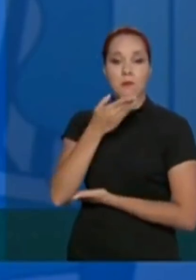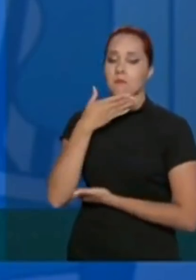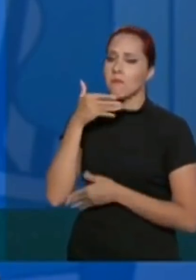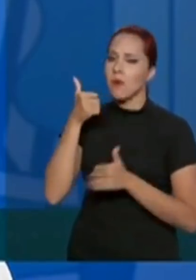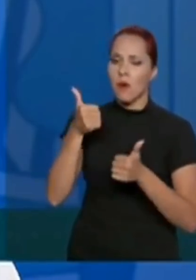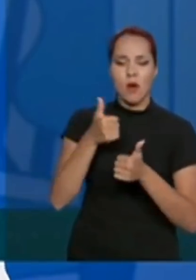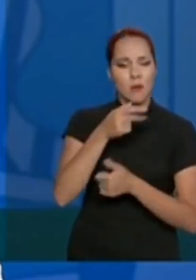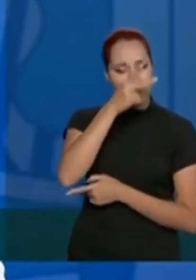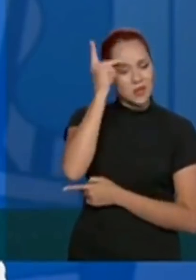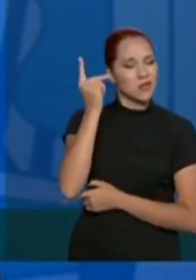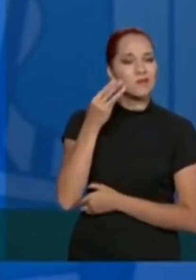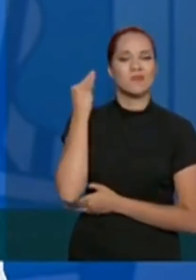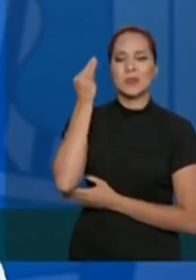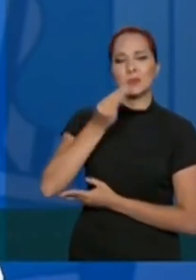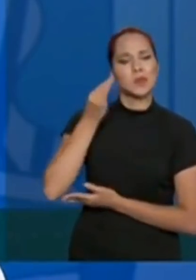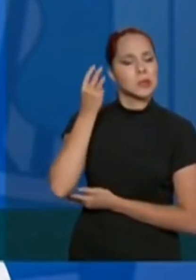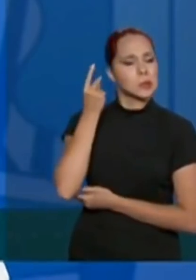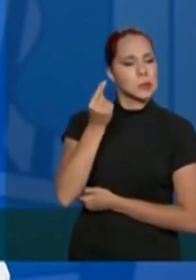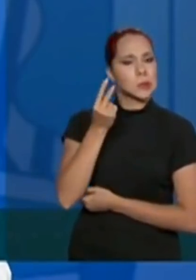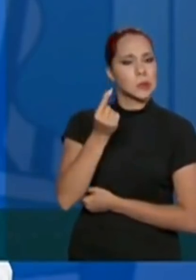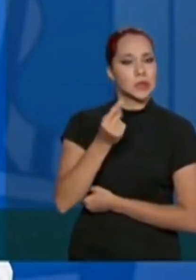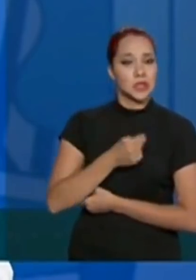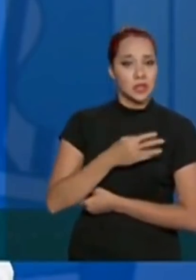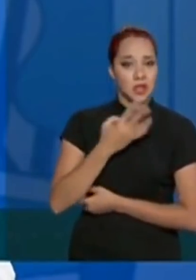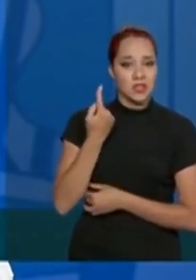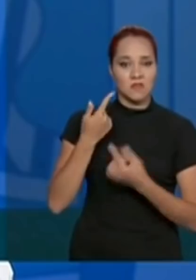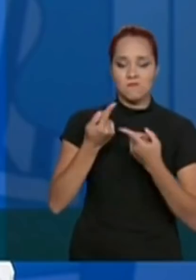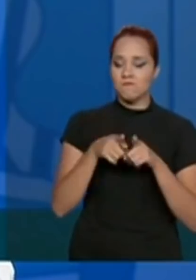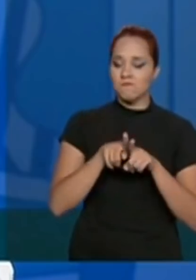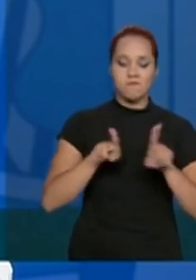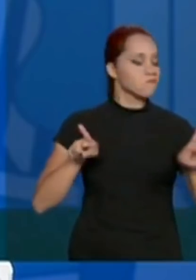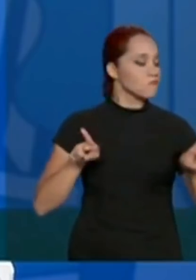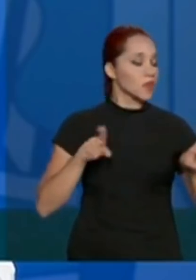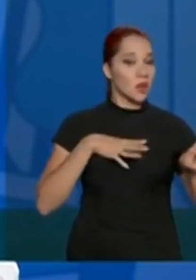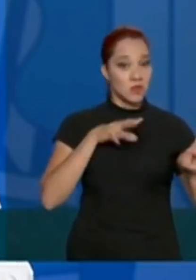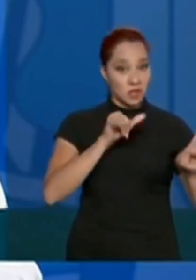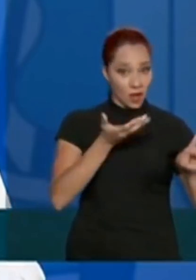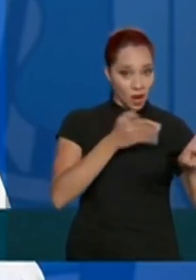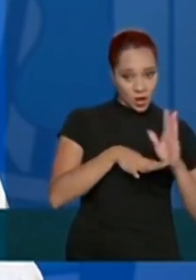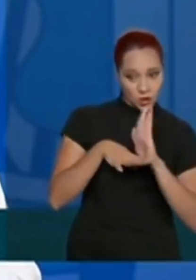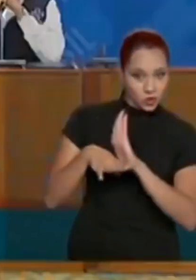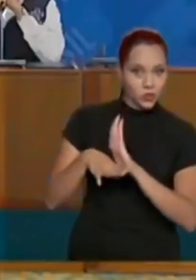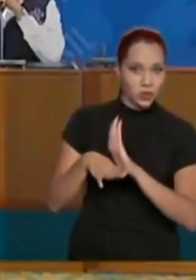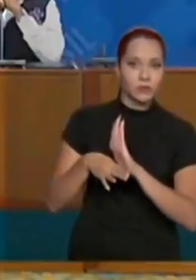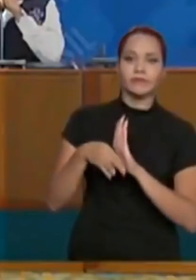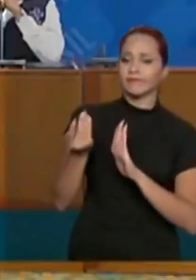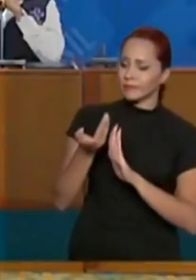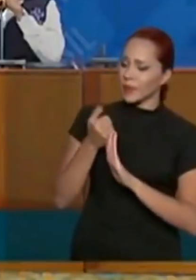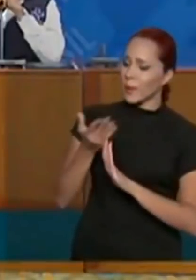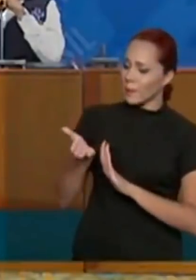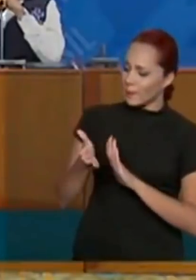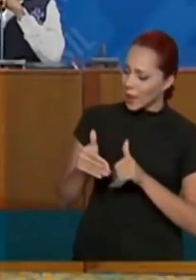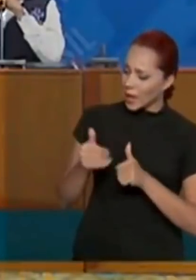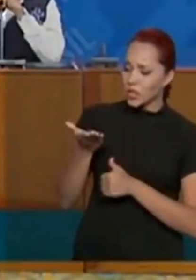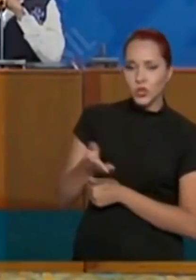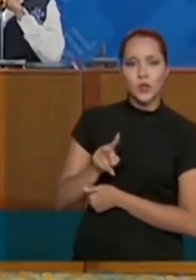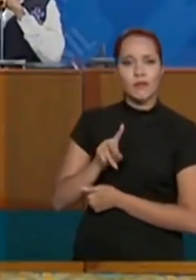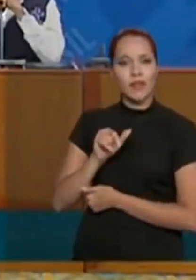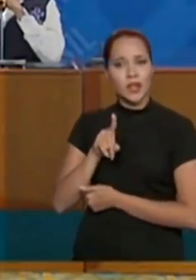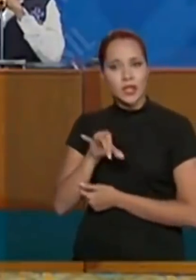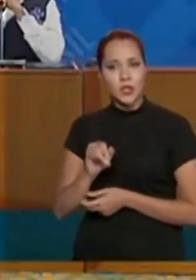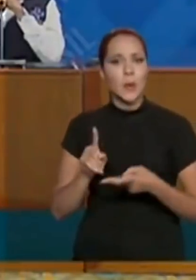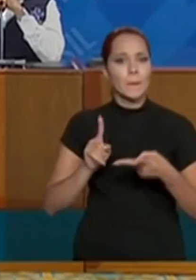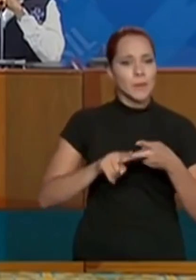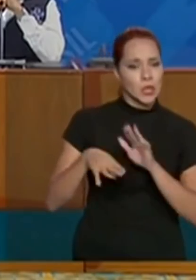gente muito experiente. Não estamos lá para virar as costas para ninguém, se precisar de ajuda, quer, pede ajuda para o Vanderson, pede ajuda para Gabardo,